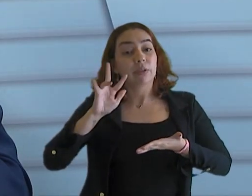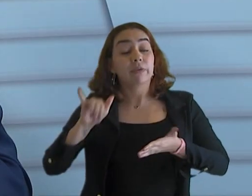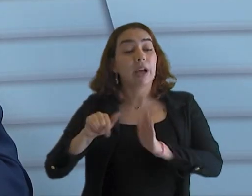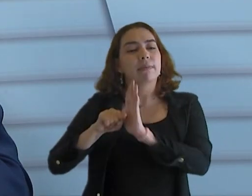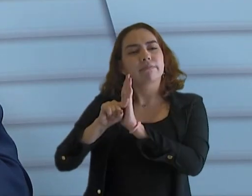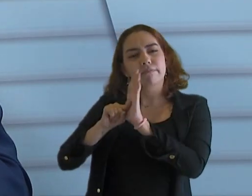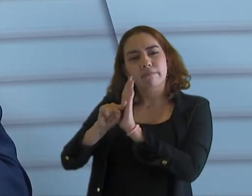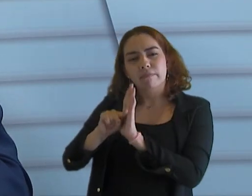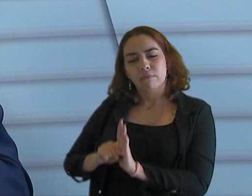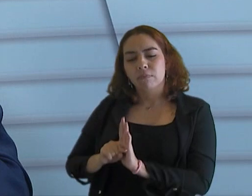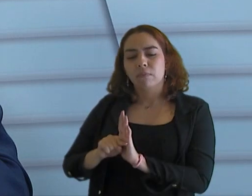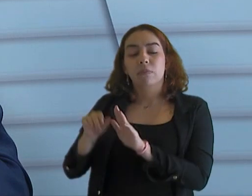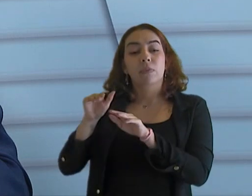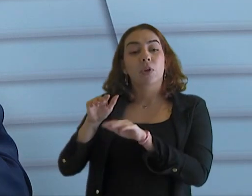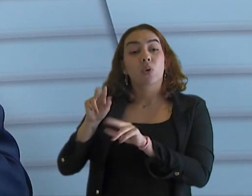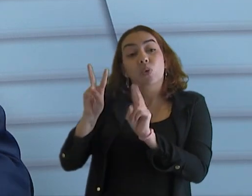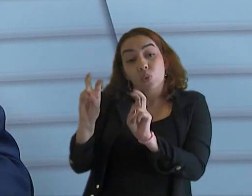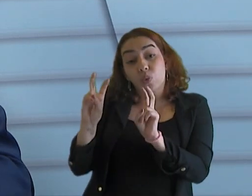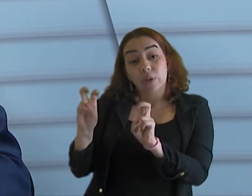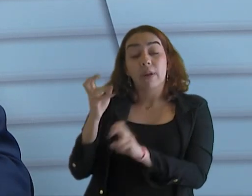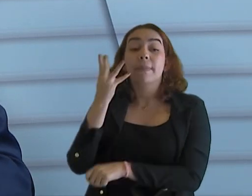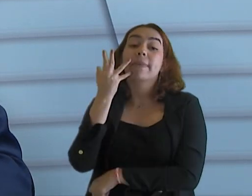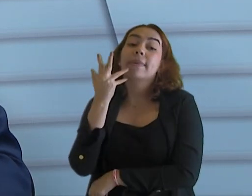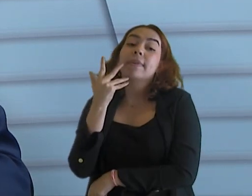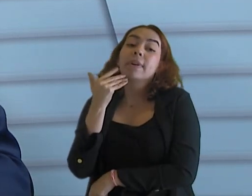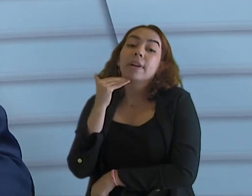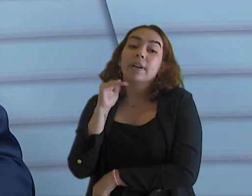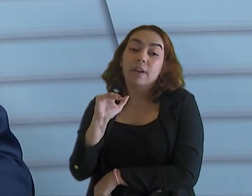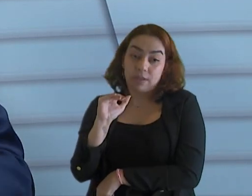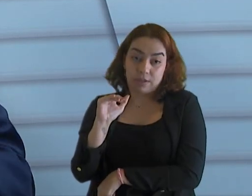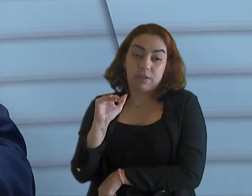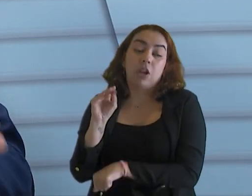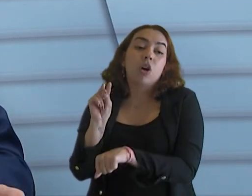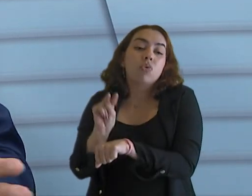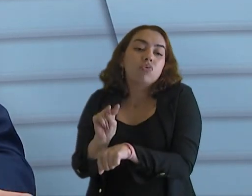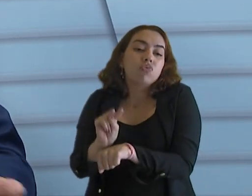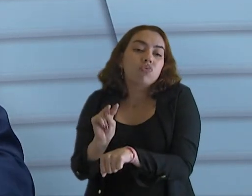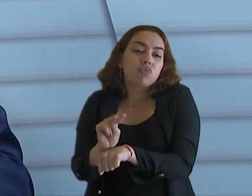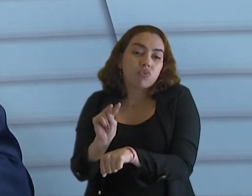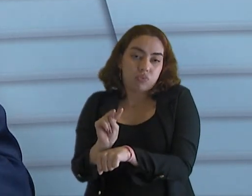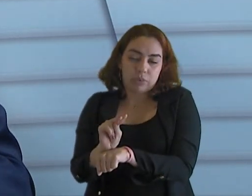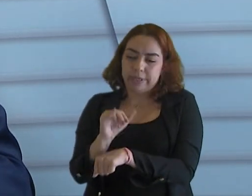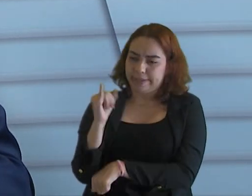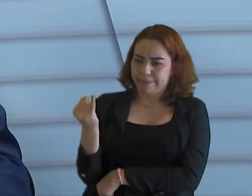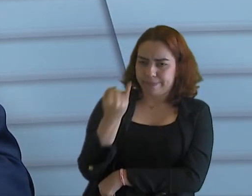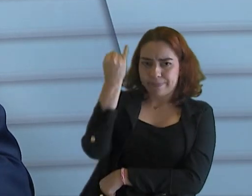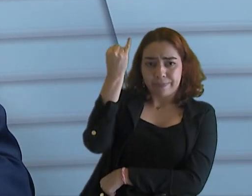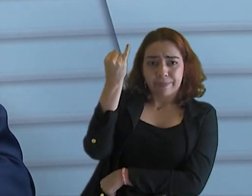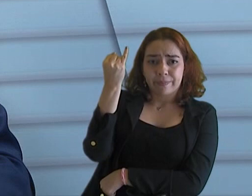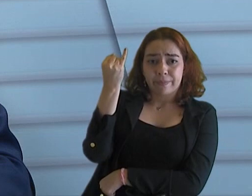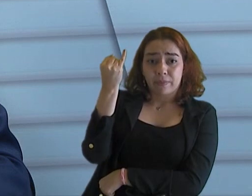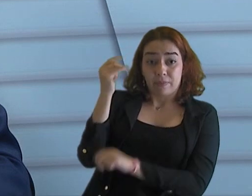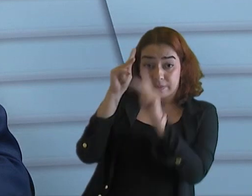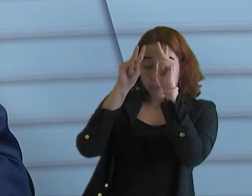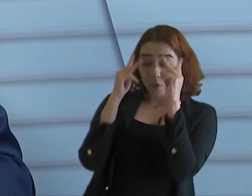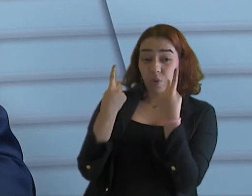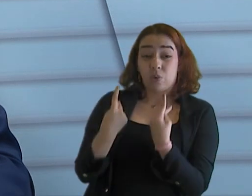infância. Que a sabe que é um tema, a primeira infância vai de zero a seis anos, a gente sabe que é um período crucial na vida do ser humano.